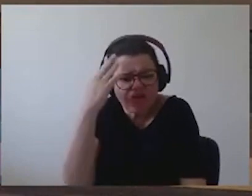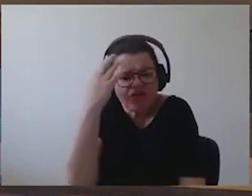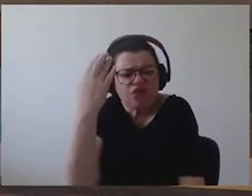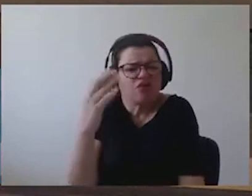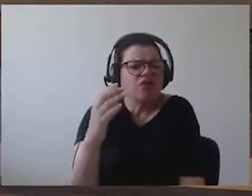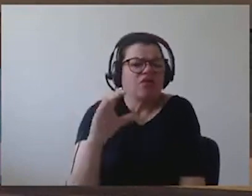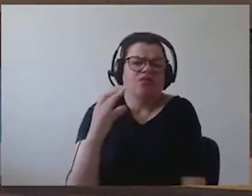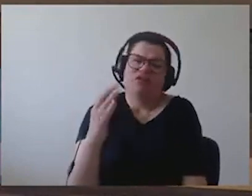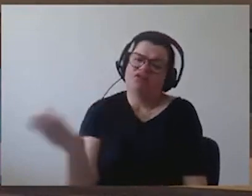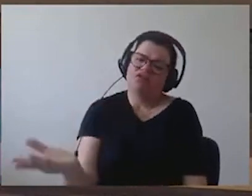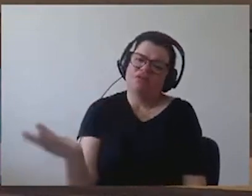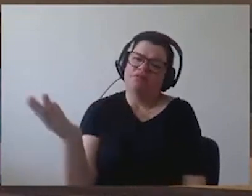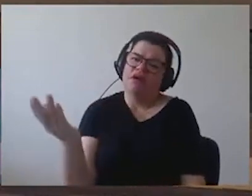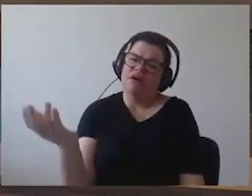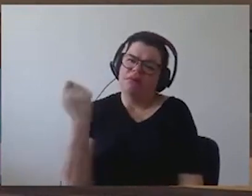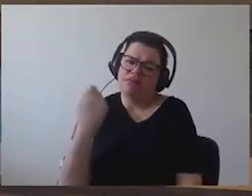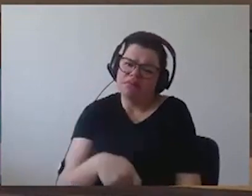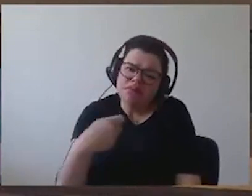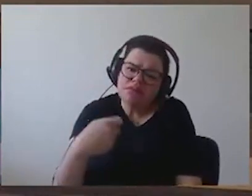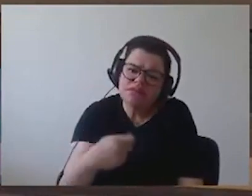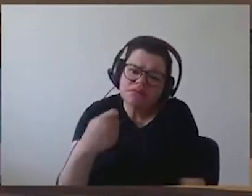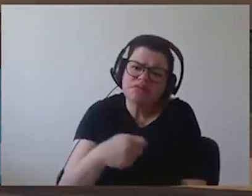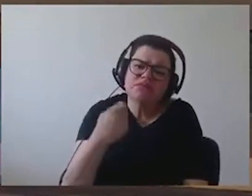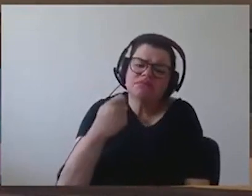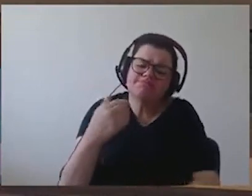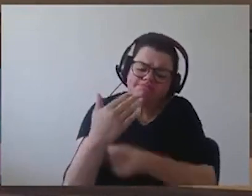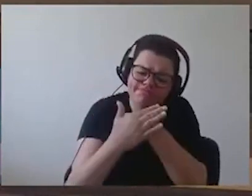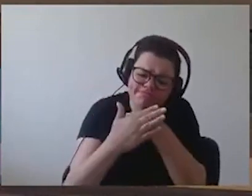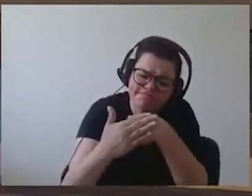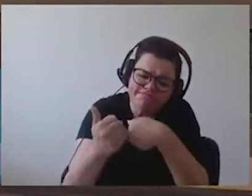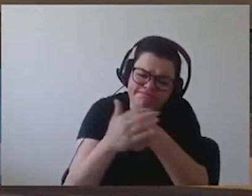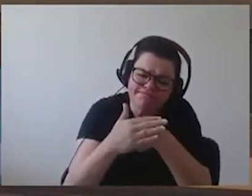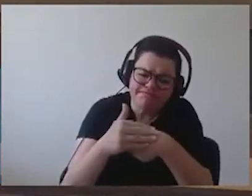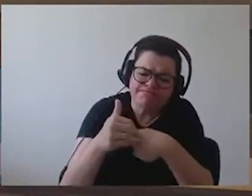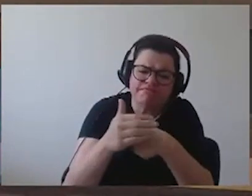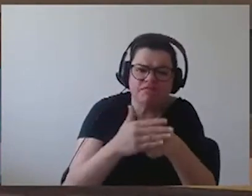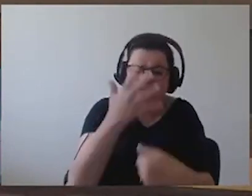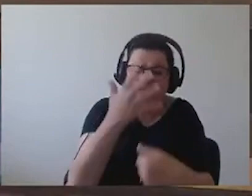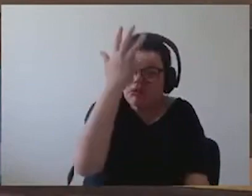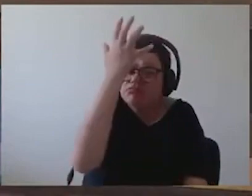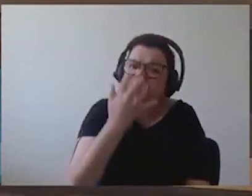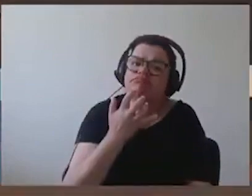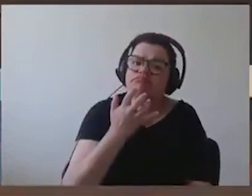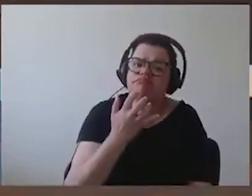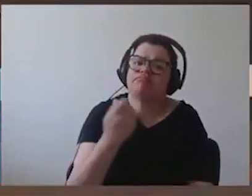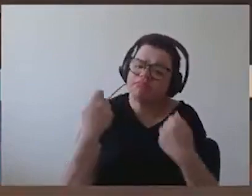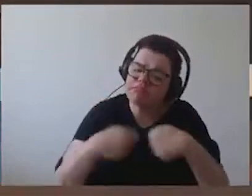o carinho e a celeridade que isso merece. Obrigado, vereador.